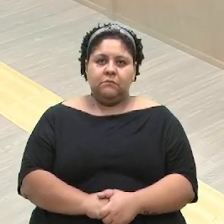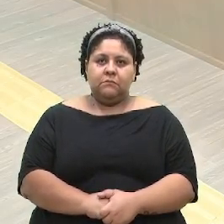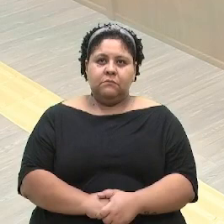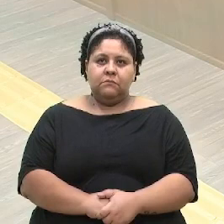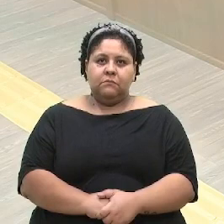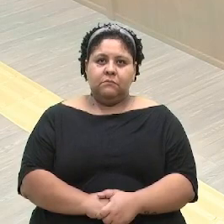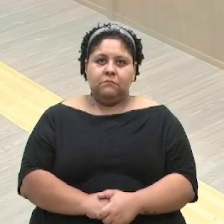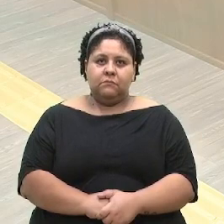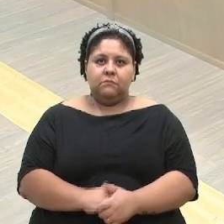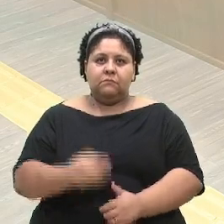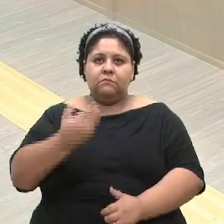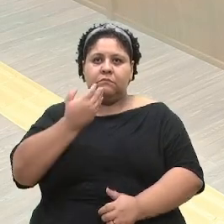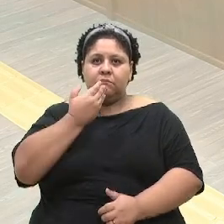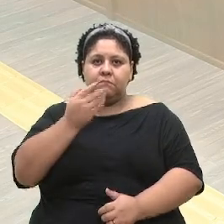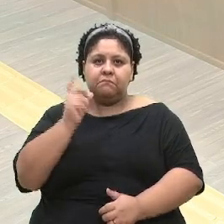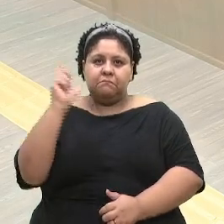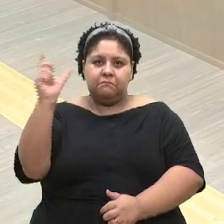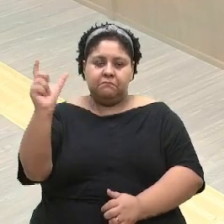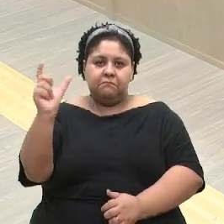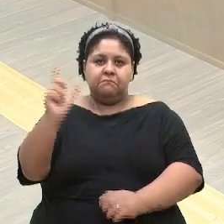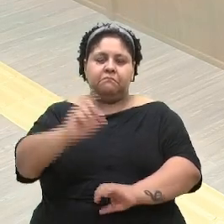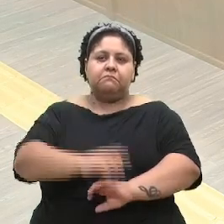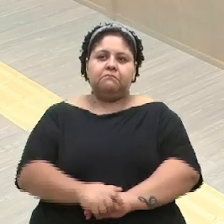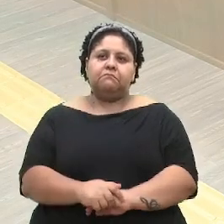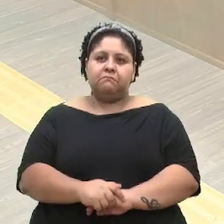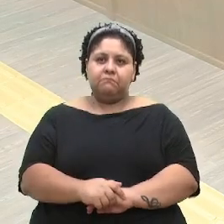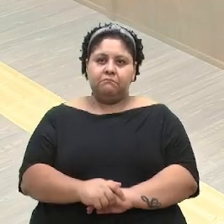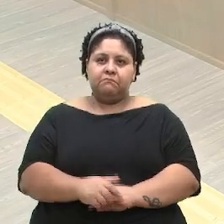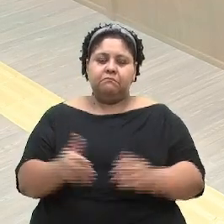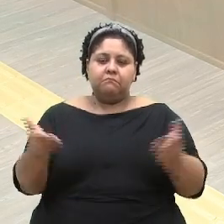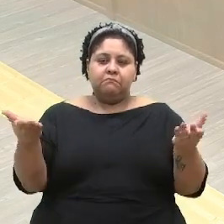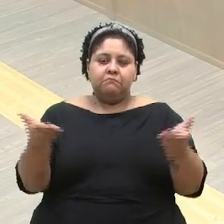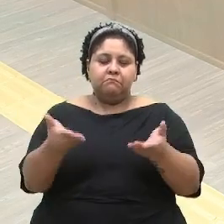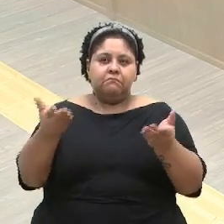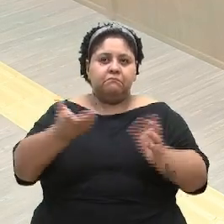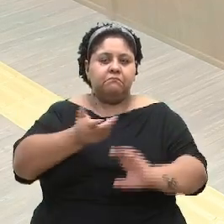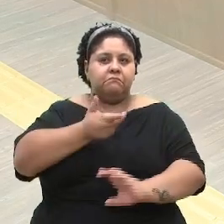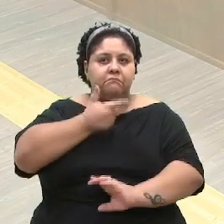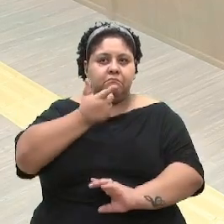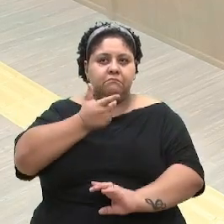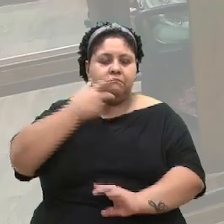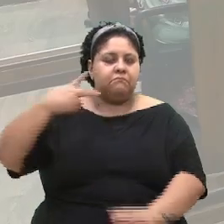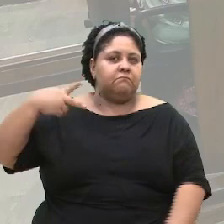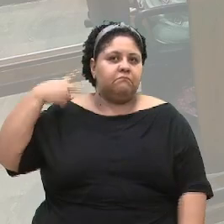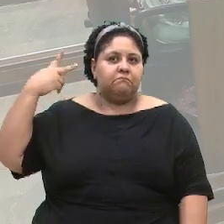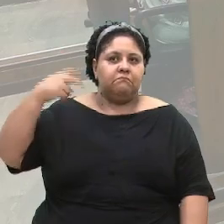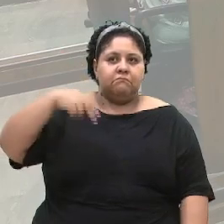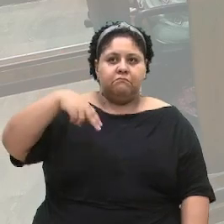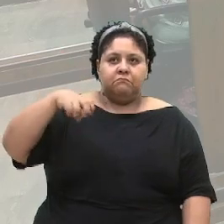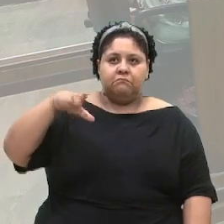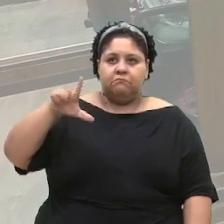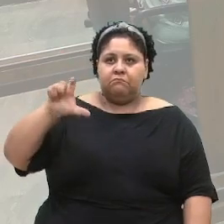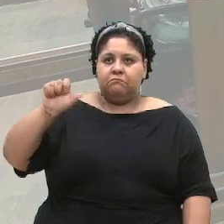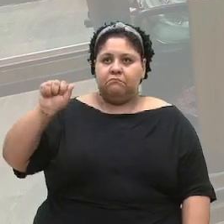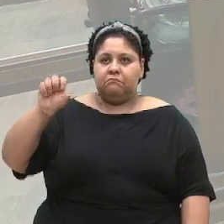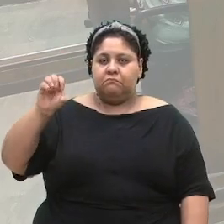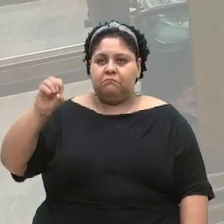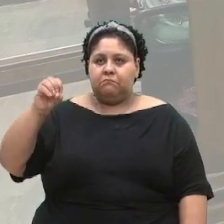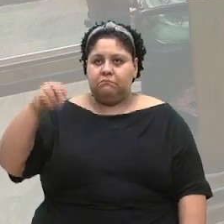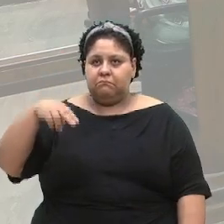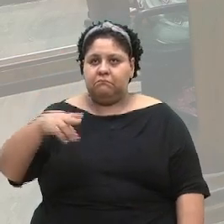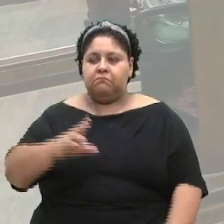Peço a palavra. Com a palavra, no espaço das pequenas comunicações, vereador Nelson Ascioli. Quero